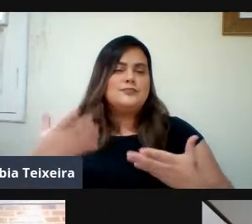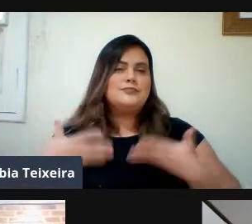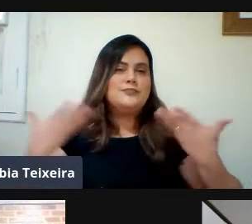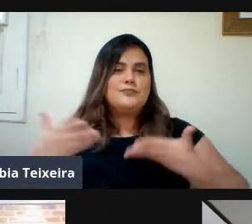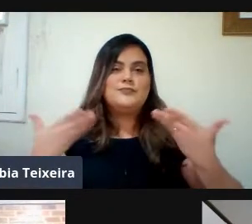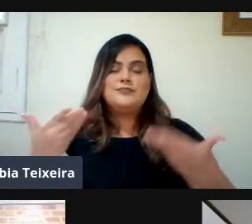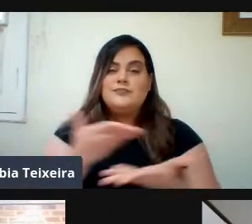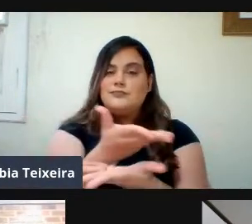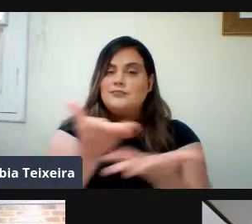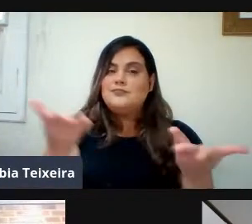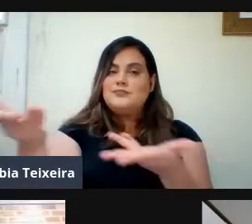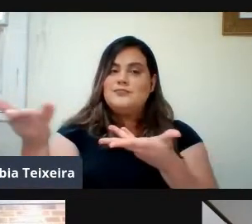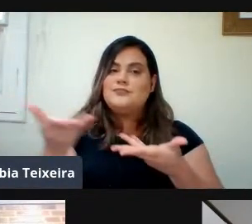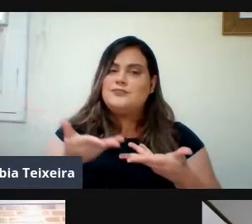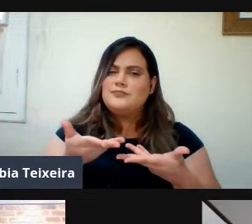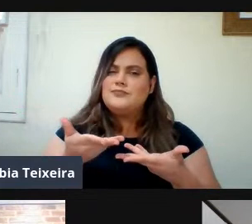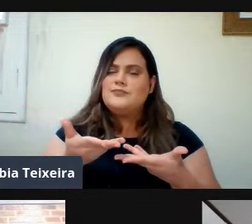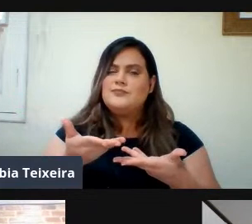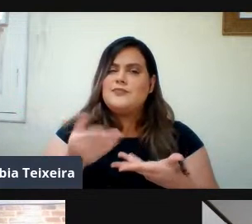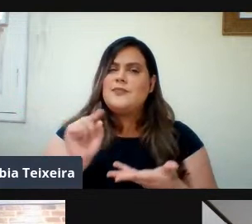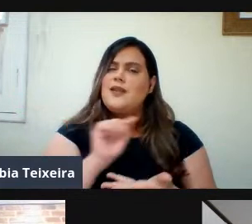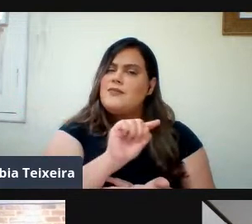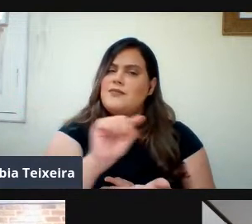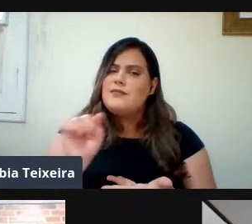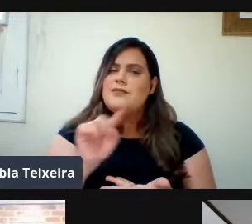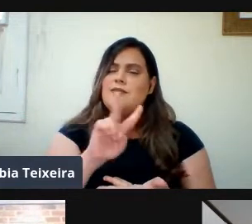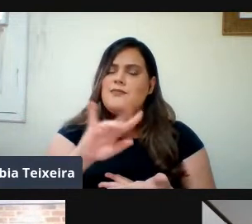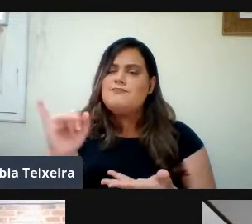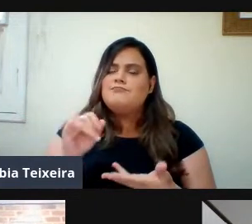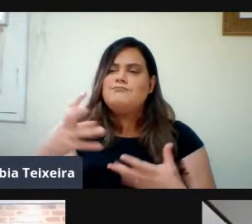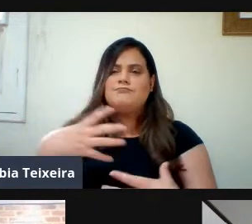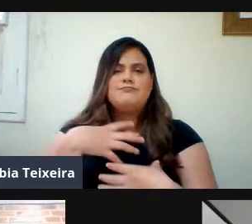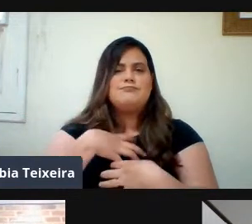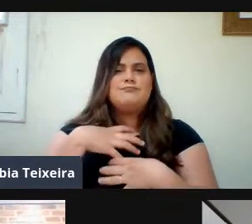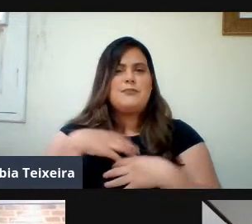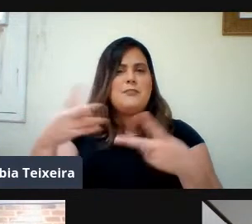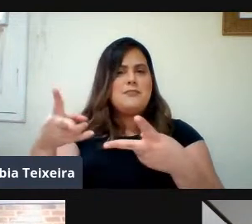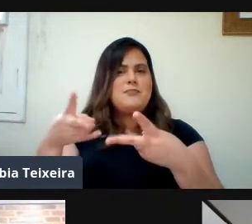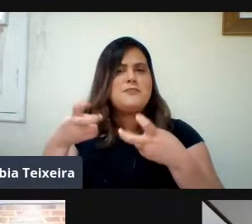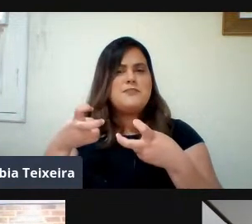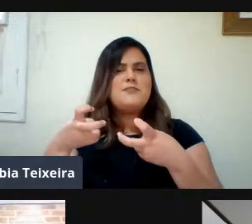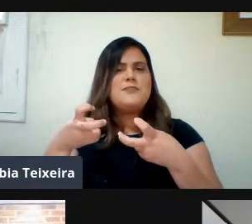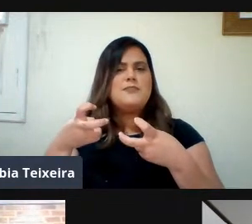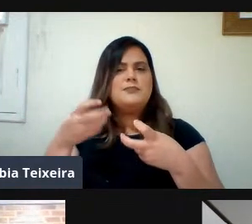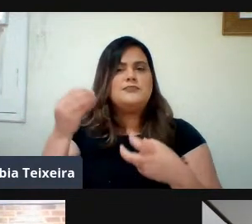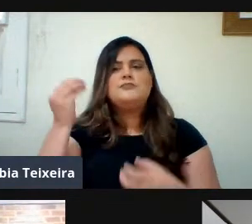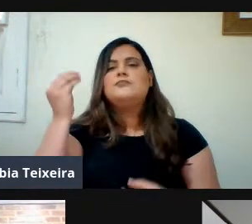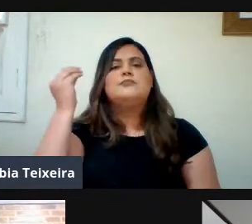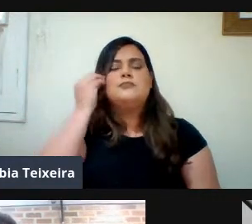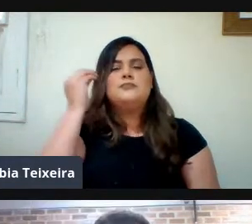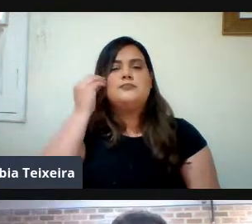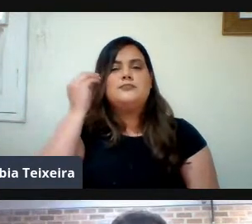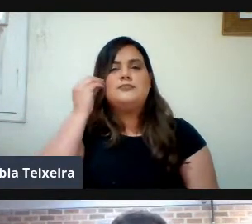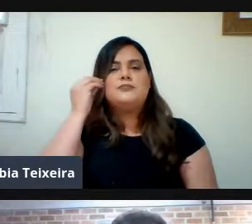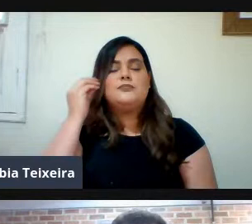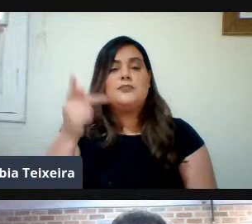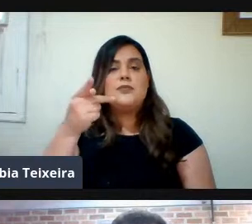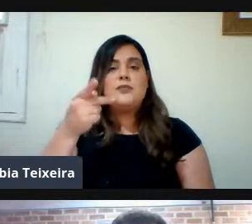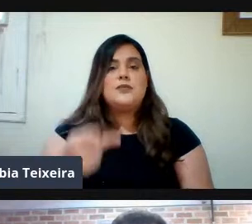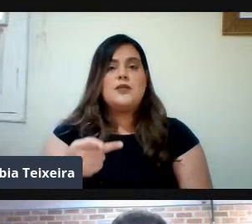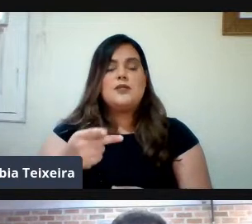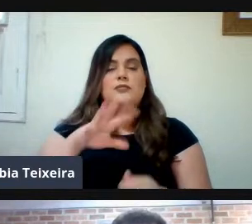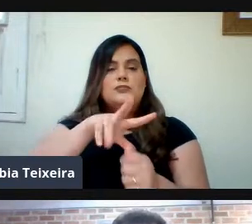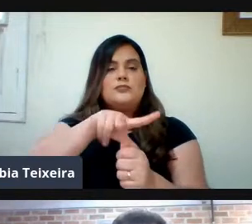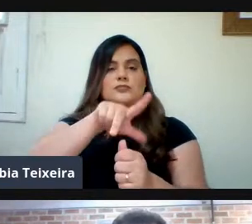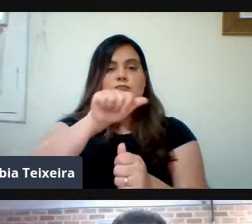Vocês vão Poder vivenciar Aqui a nossa Instituição Que realmente Se constitui Uma grande